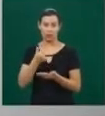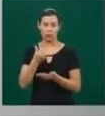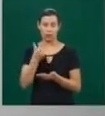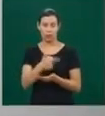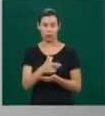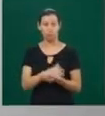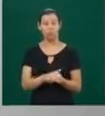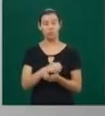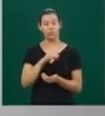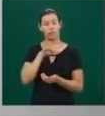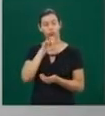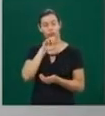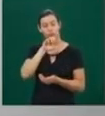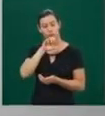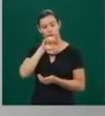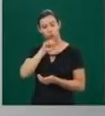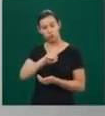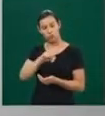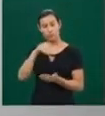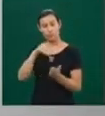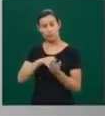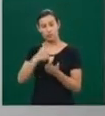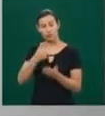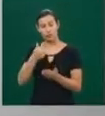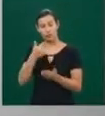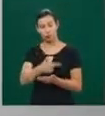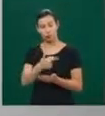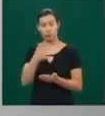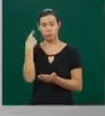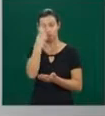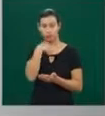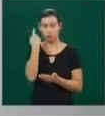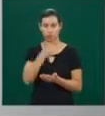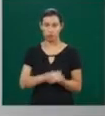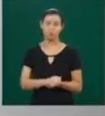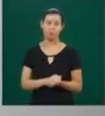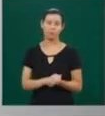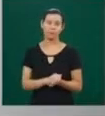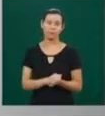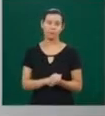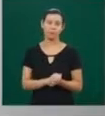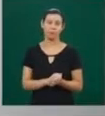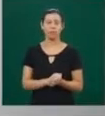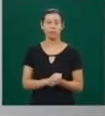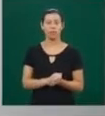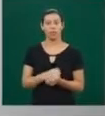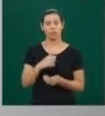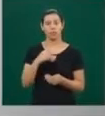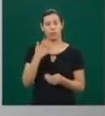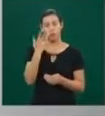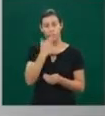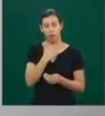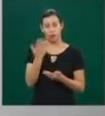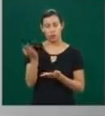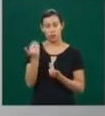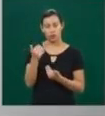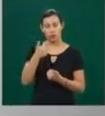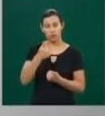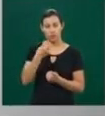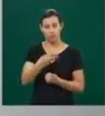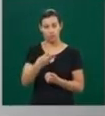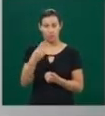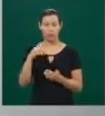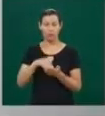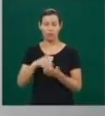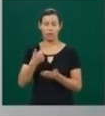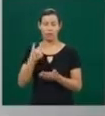Adolescentes de 13 a 18 anos, 8 a 10 horas de sono noturno. À medida que